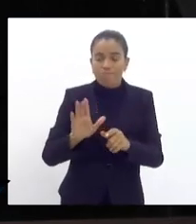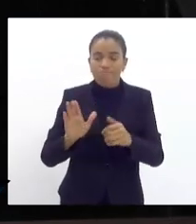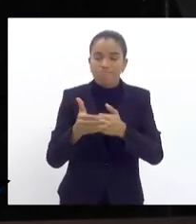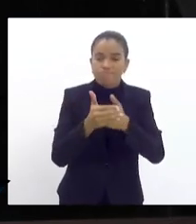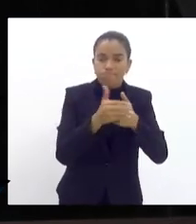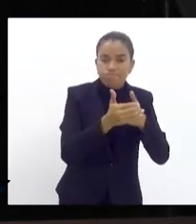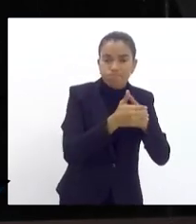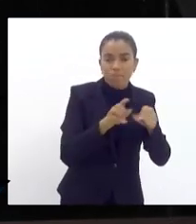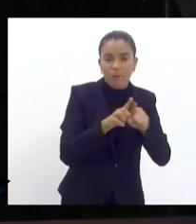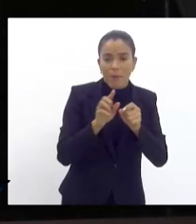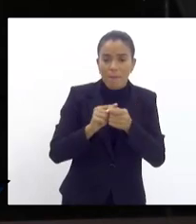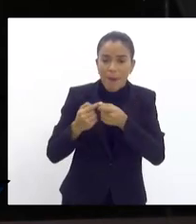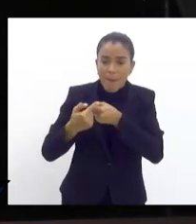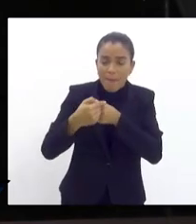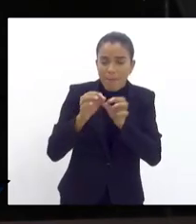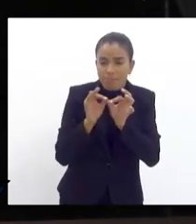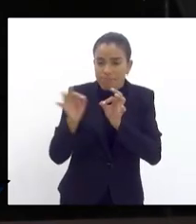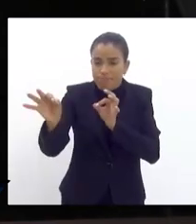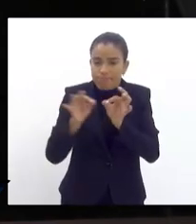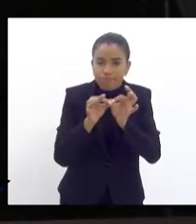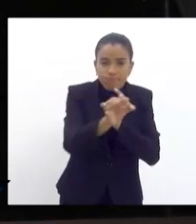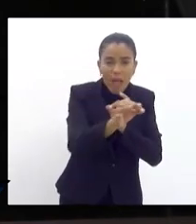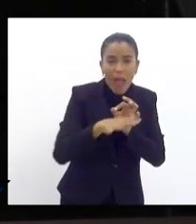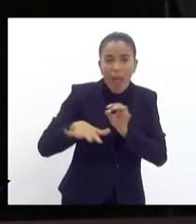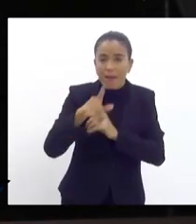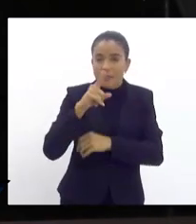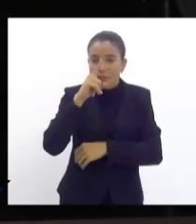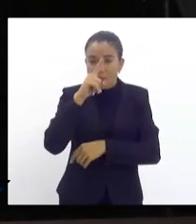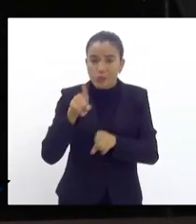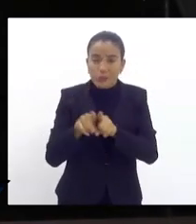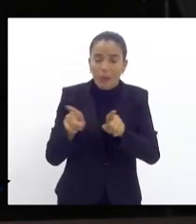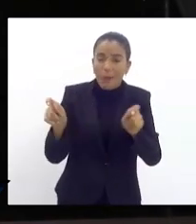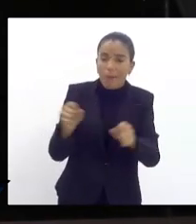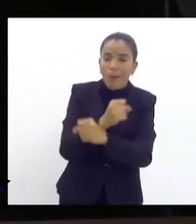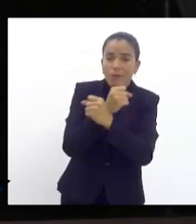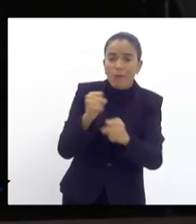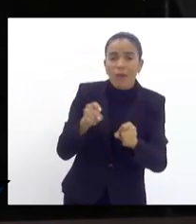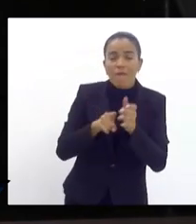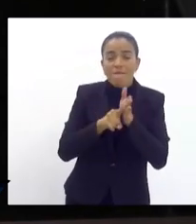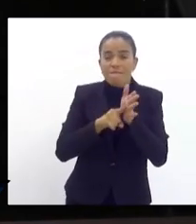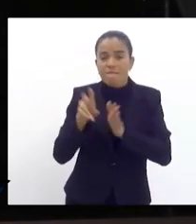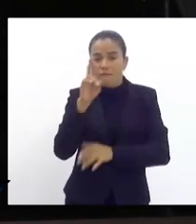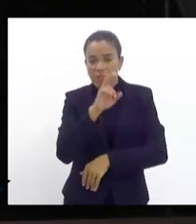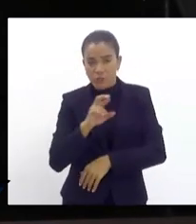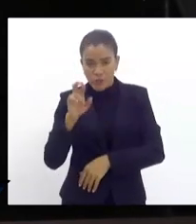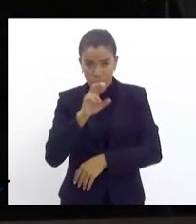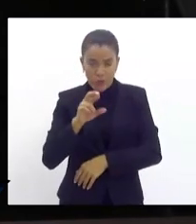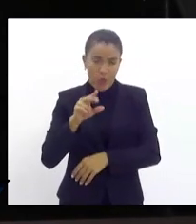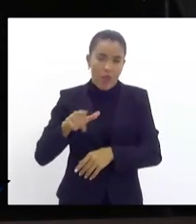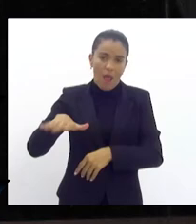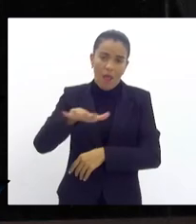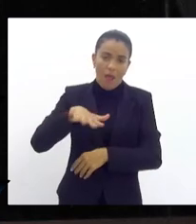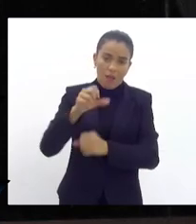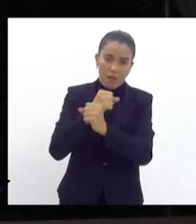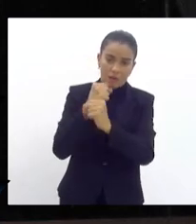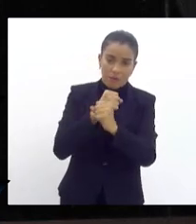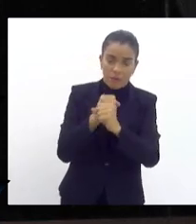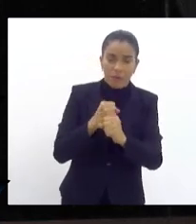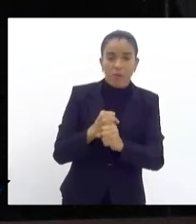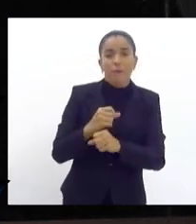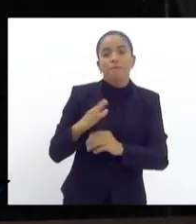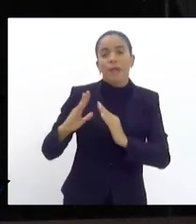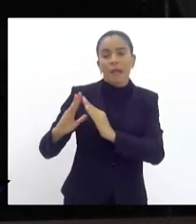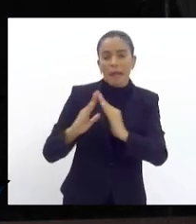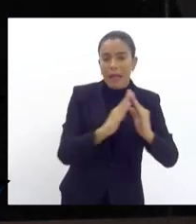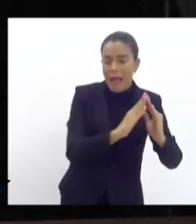áreas de posse periferias favelas áreas de risco com impossibilidade de vistoria para apuração da área construída habitação